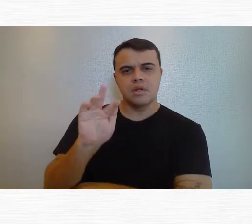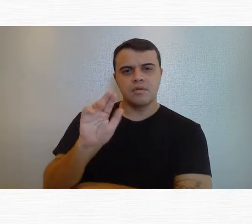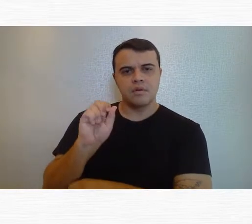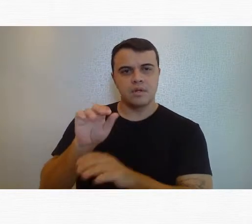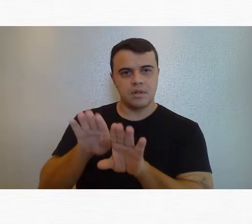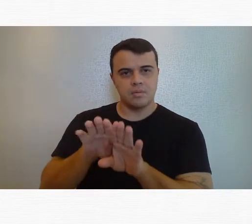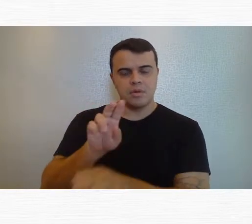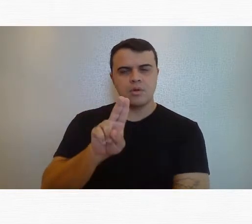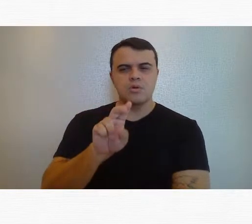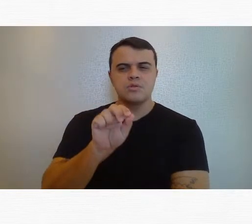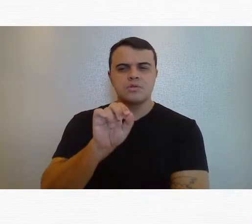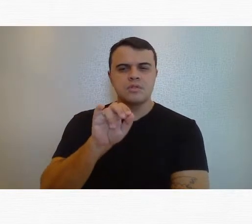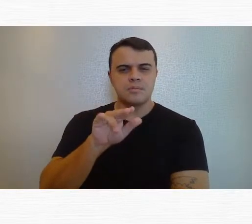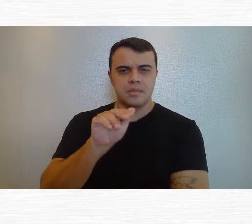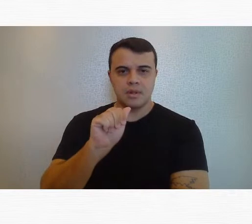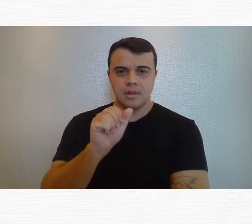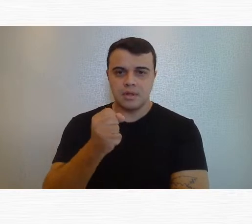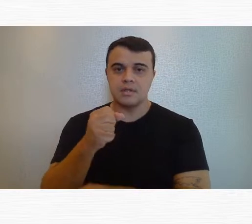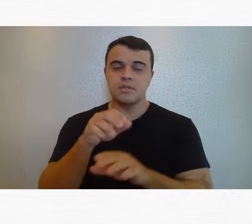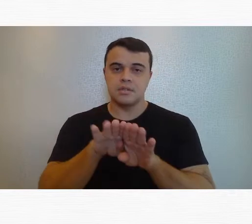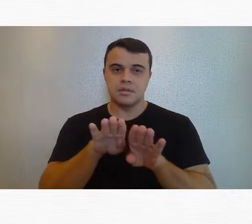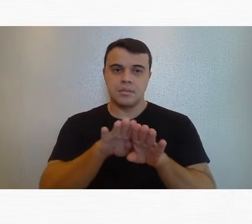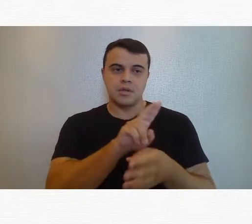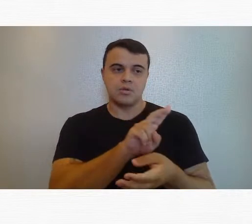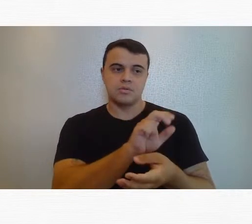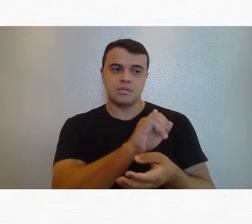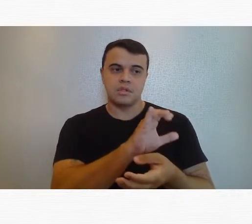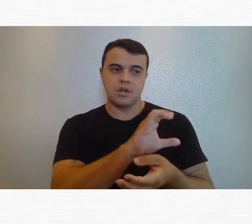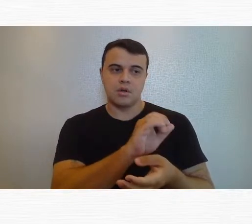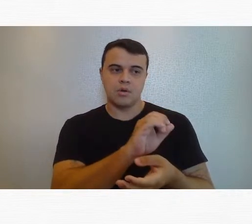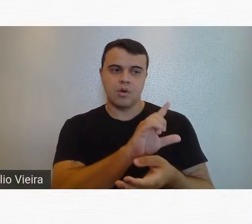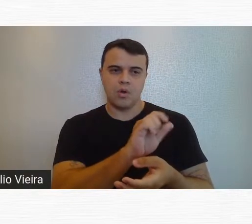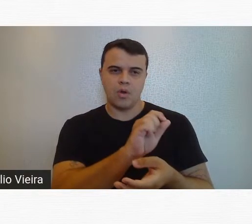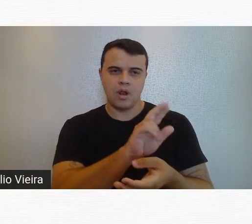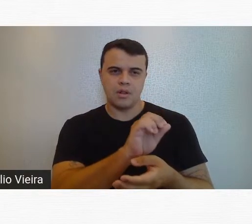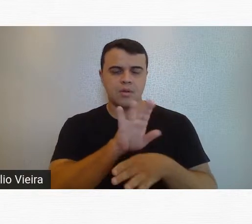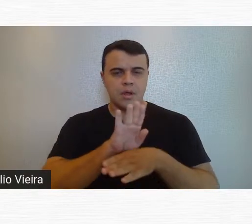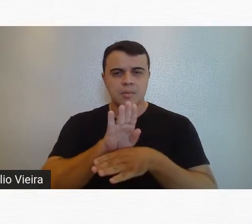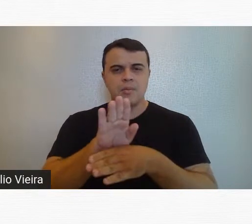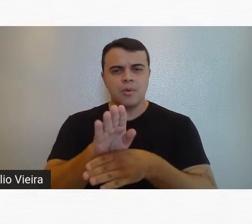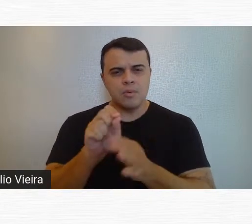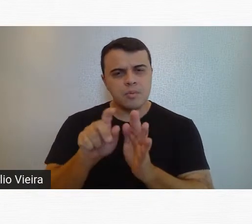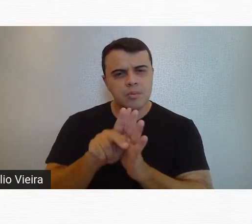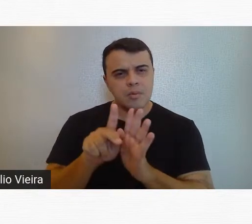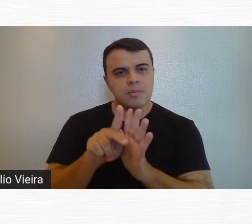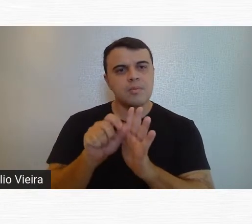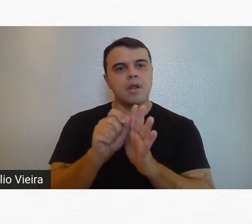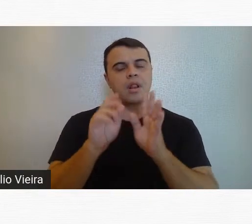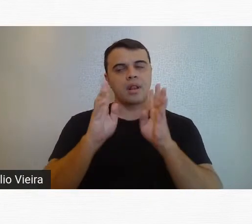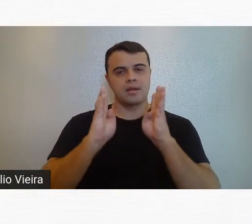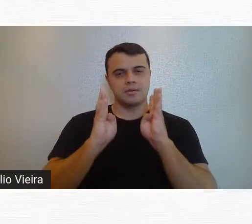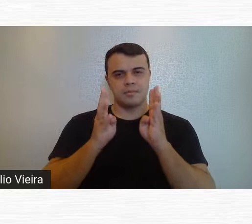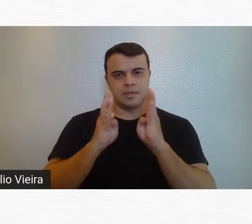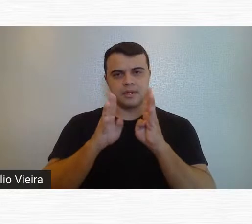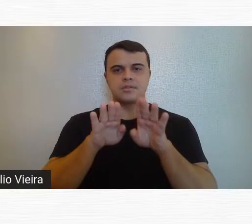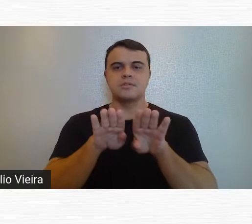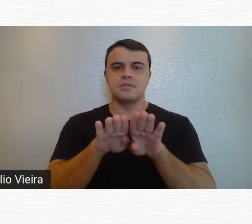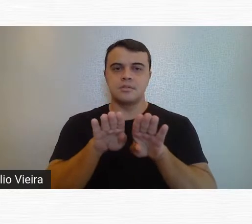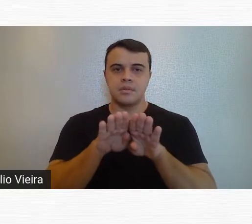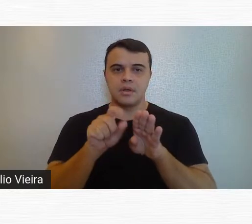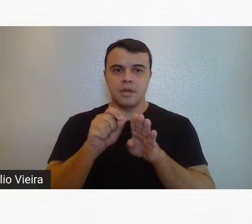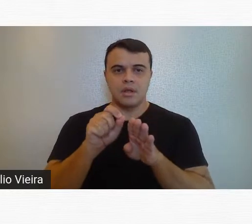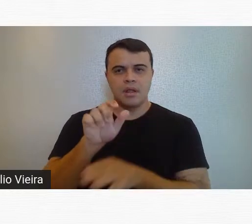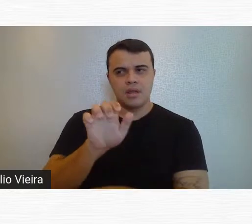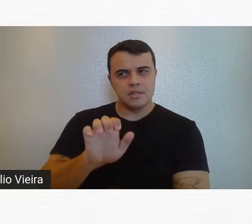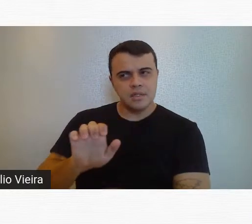Minas, e co-patrocínio da Usina Colorado. O evento tem apoio institucional do Circuito Liberdade, do Instituto